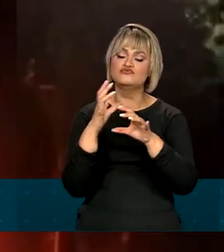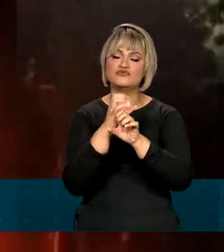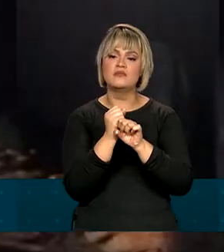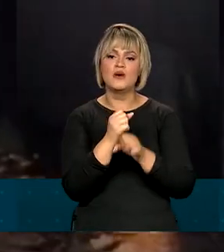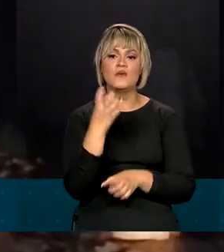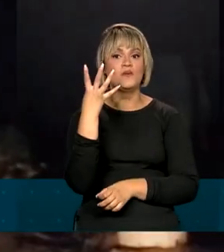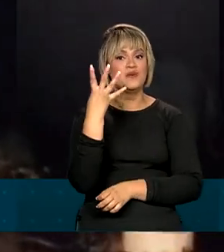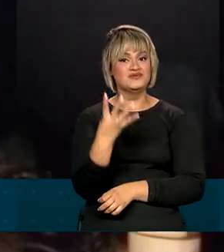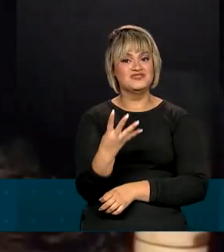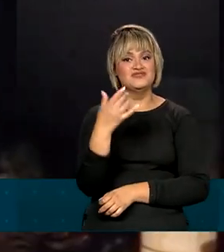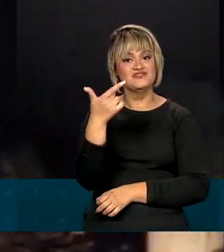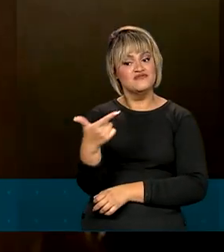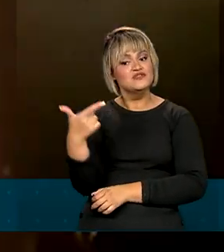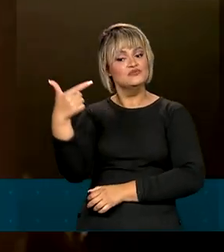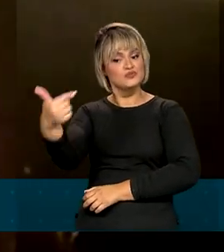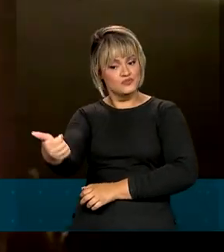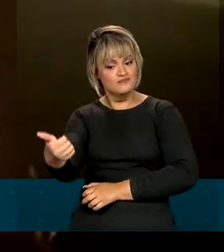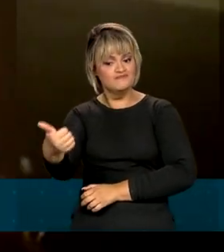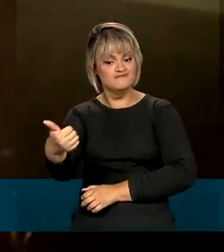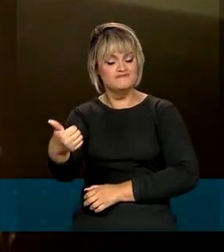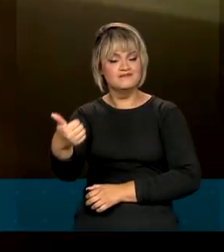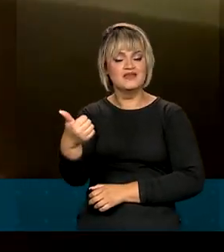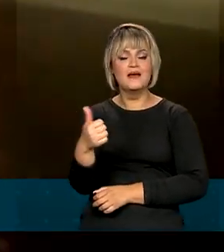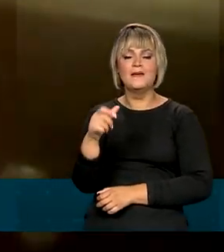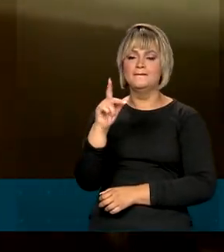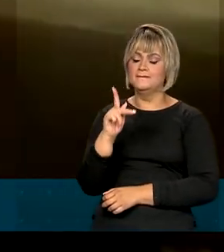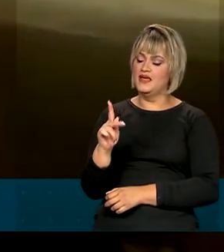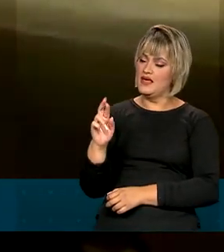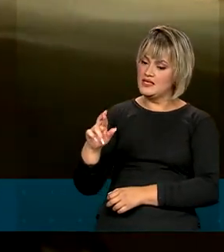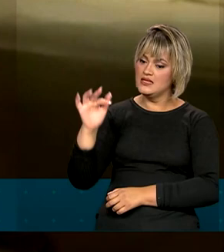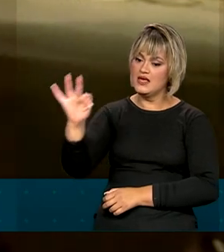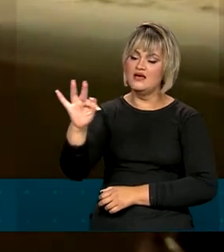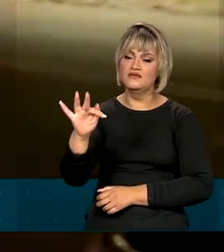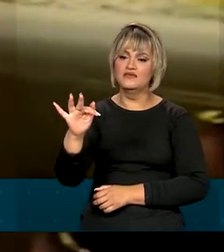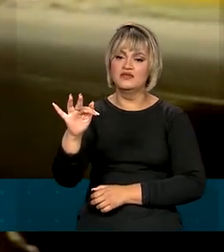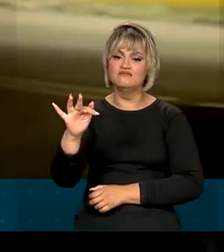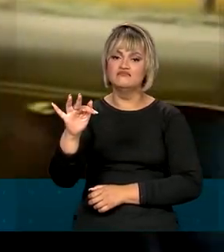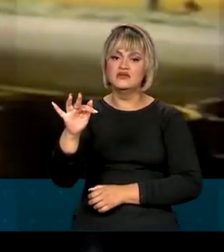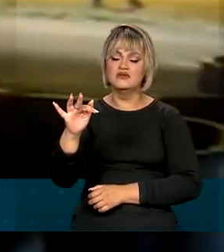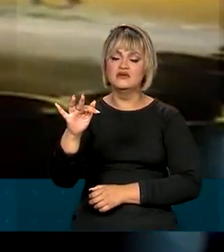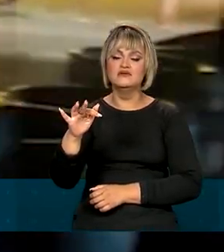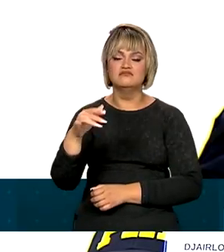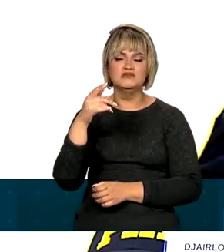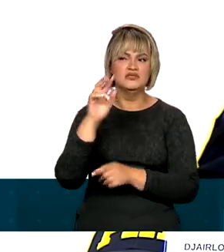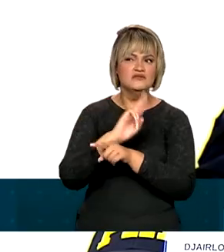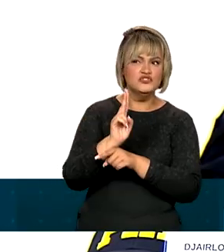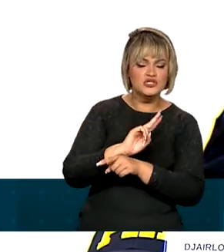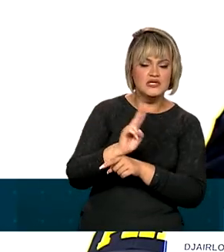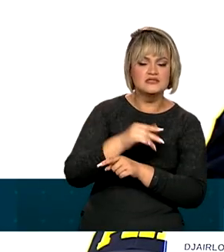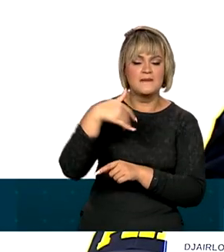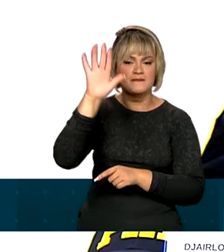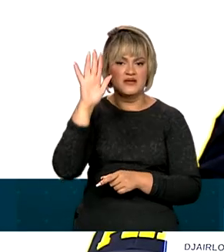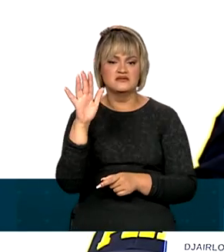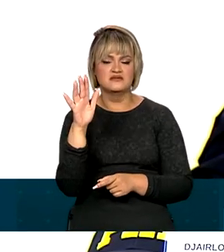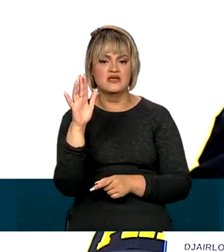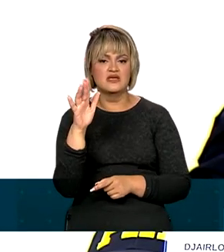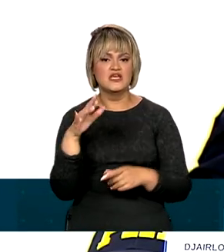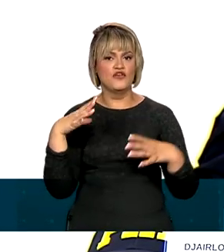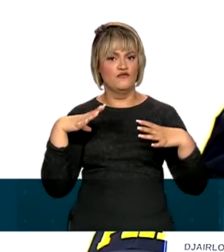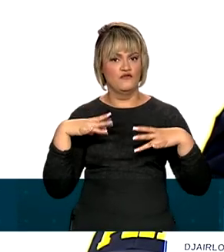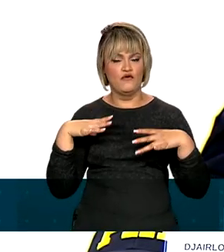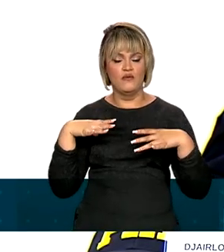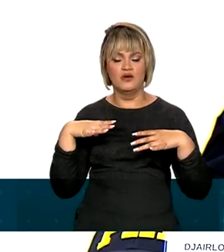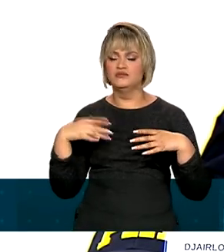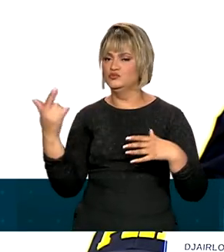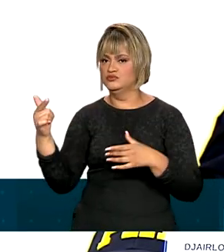421. O comando da PRF aumentou o efetivo nas rodovias e suspendeu folgas de